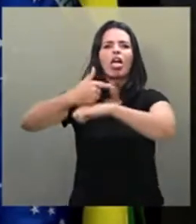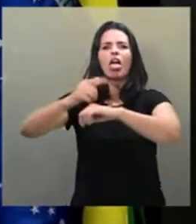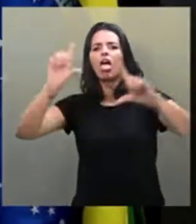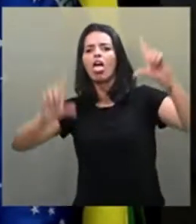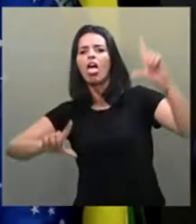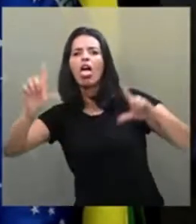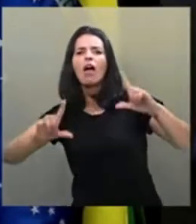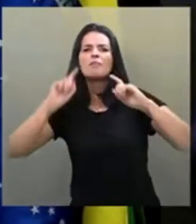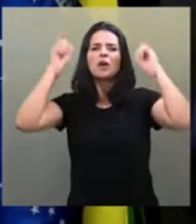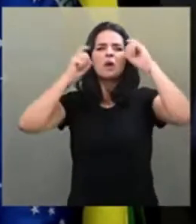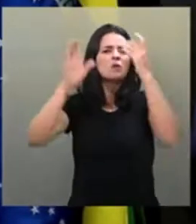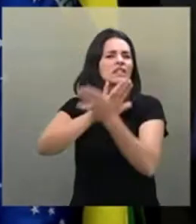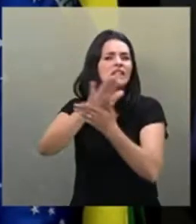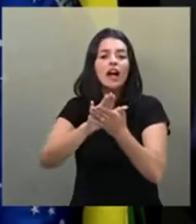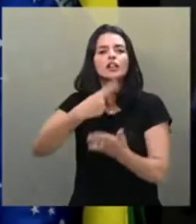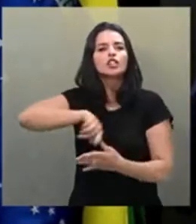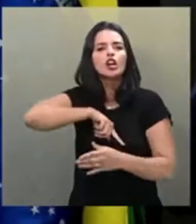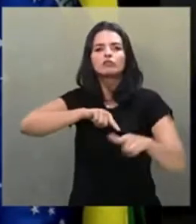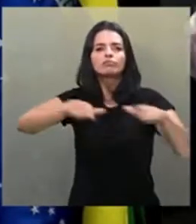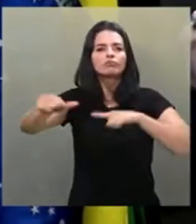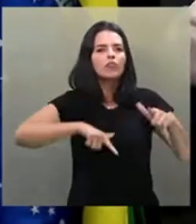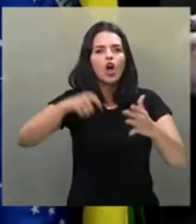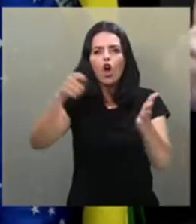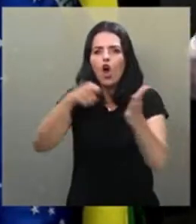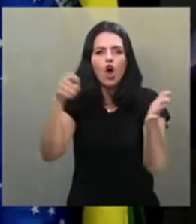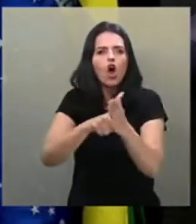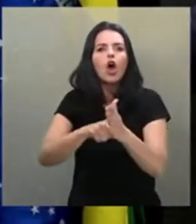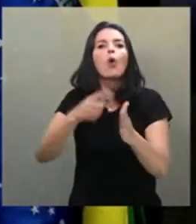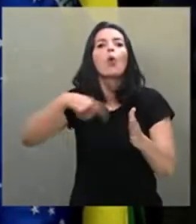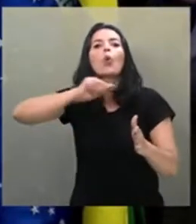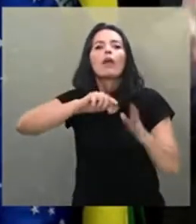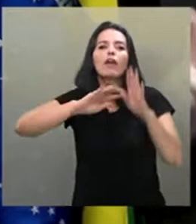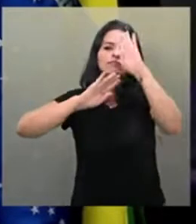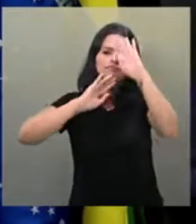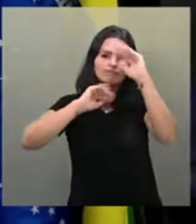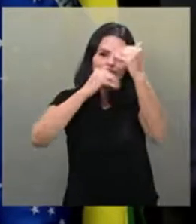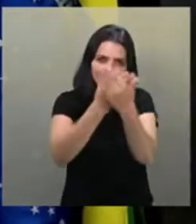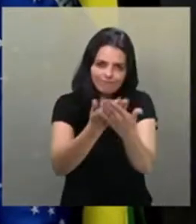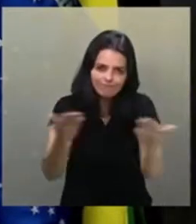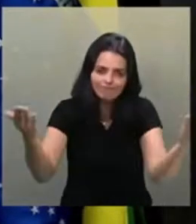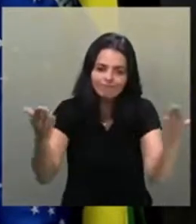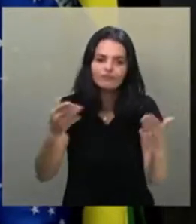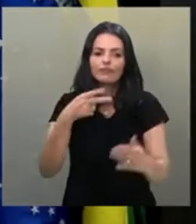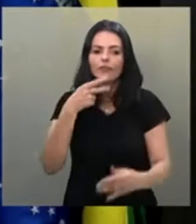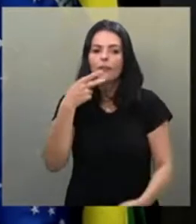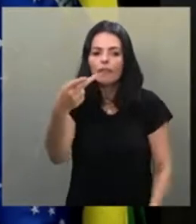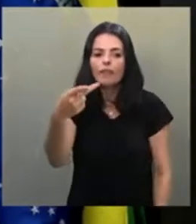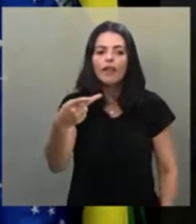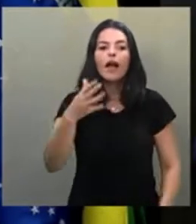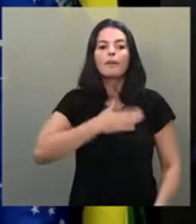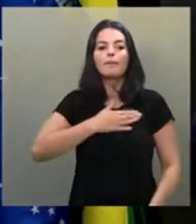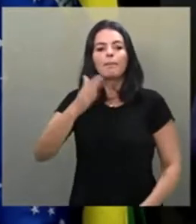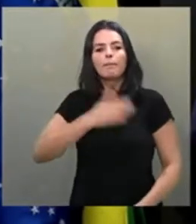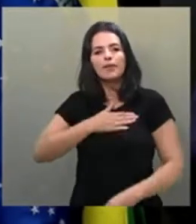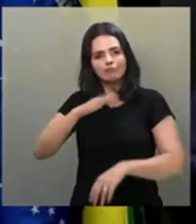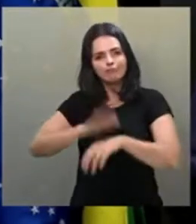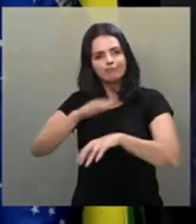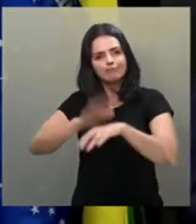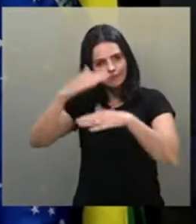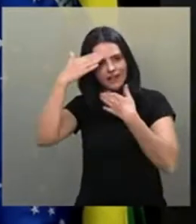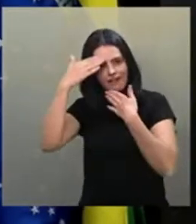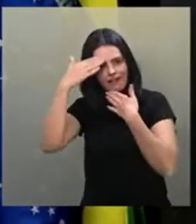fazendo aquilo que era nossa obrigação. E eu rendo a minha homenagem aqui, falando da minha grata